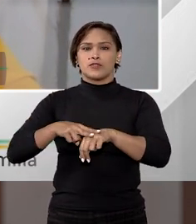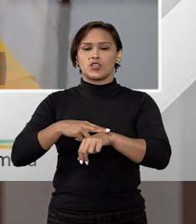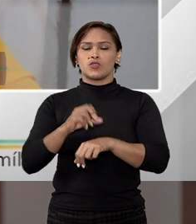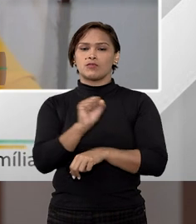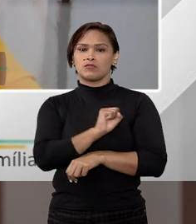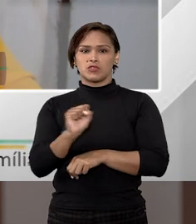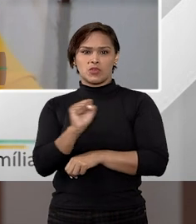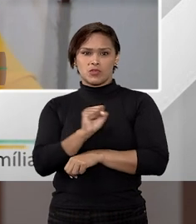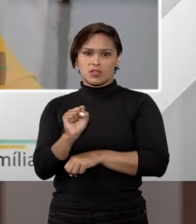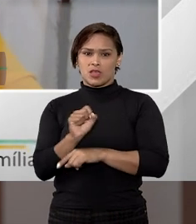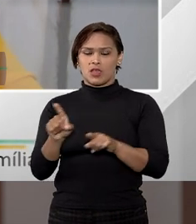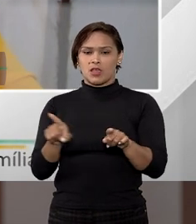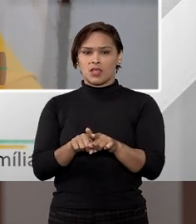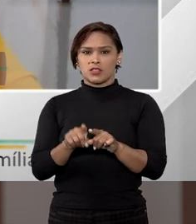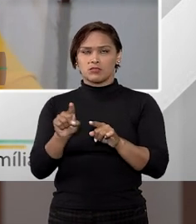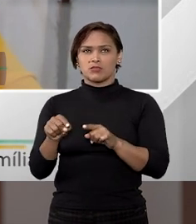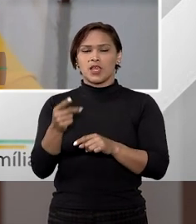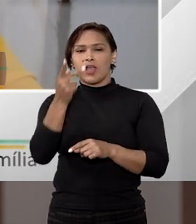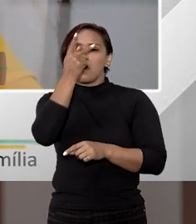solteiros,